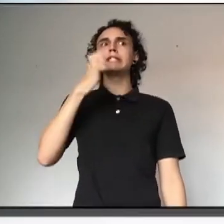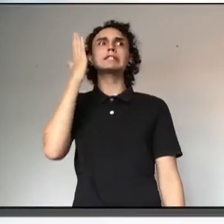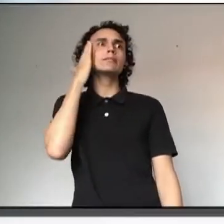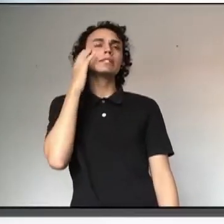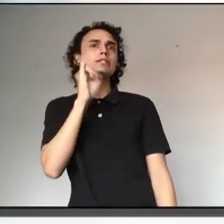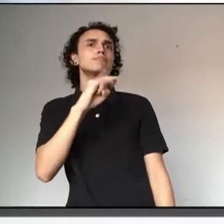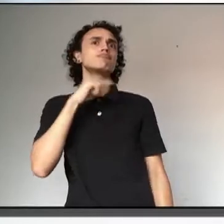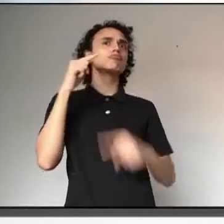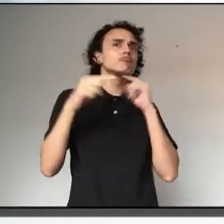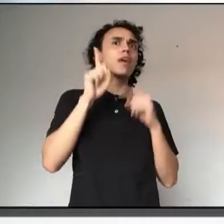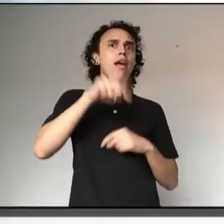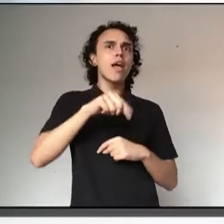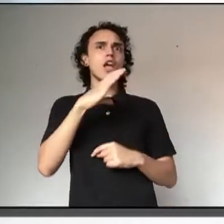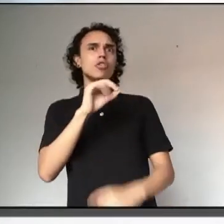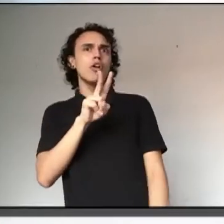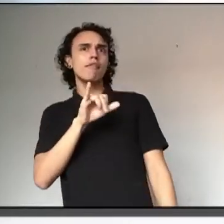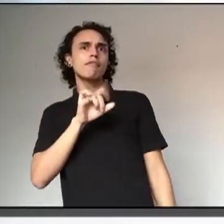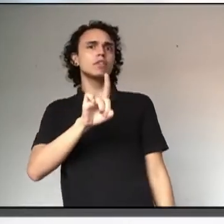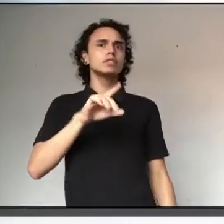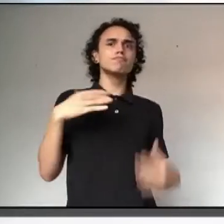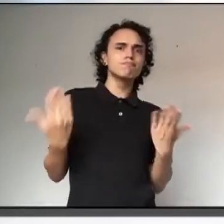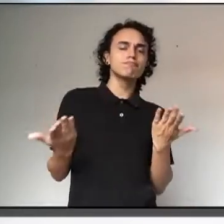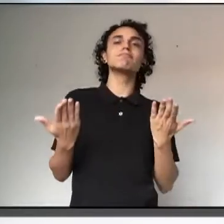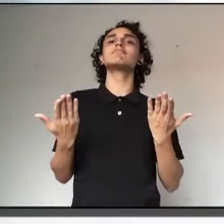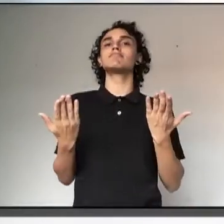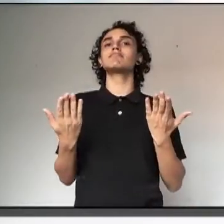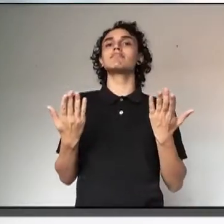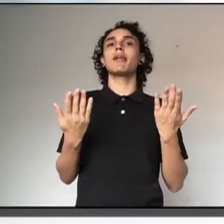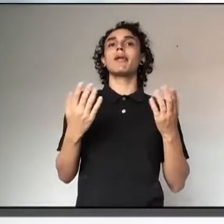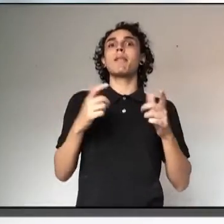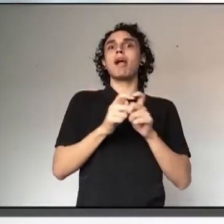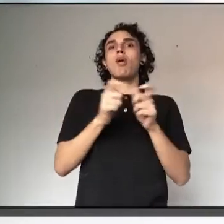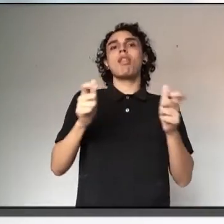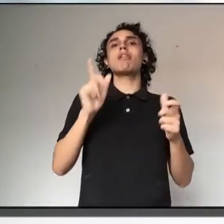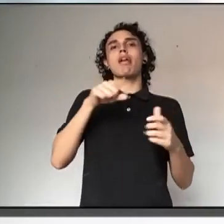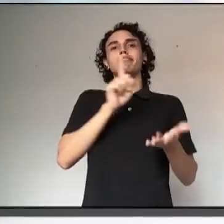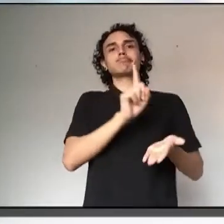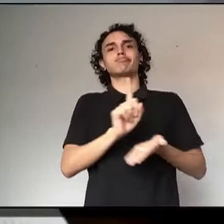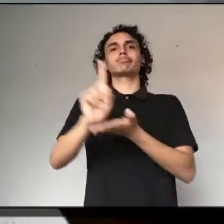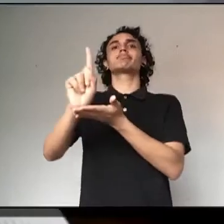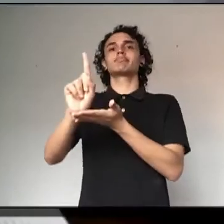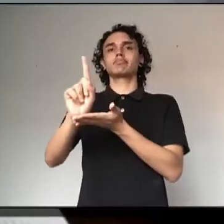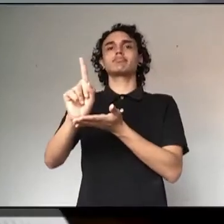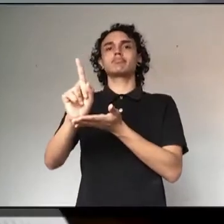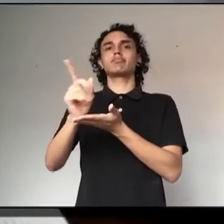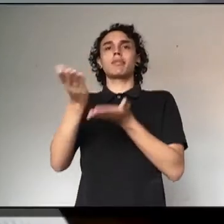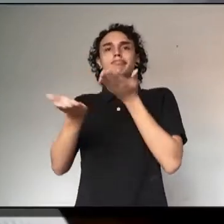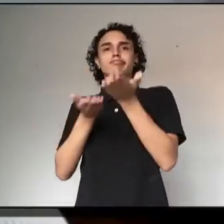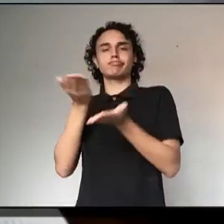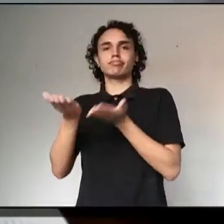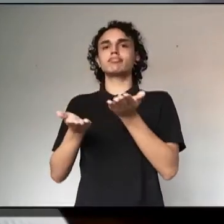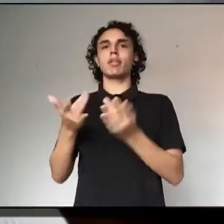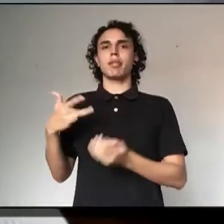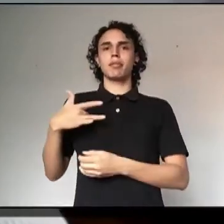dúvida ali se aquilo ali pode ser covid ou não. Então, esse paciente normalmente é encaminhado para a consulta médica. E aí, esse